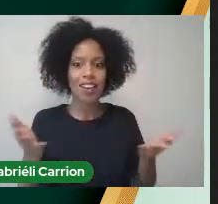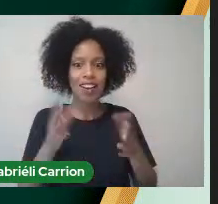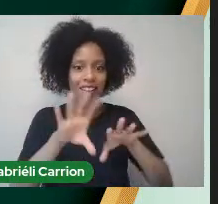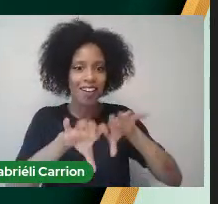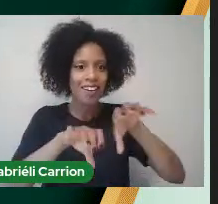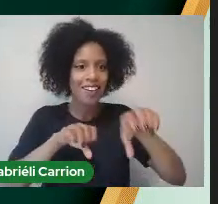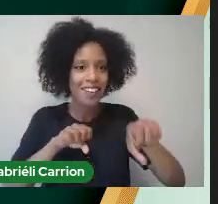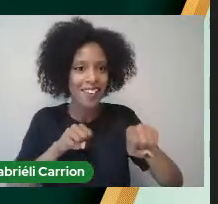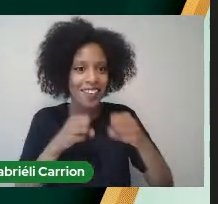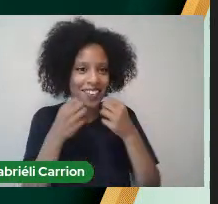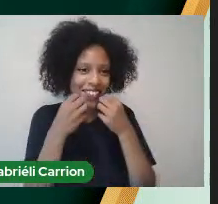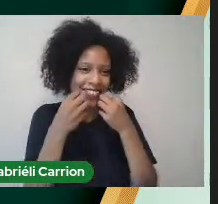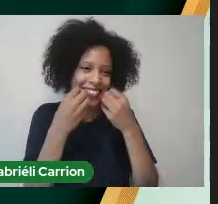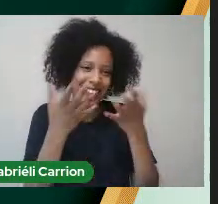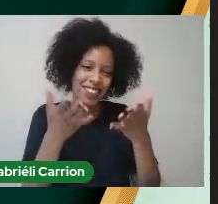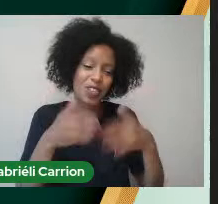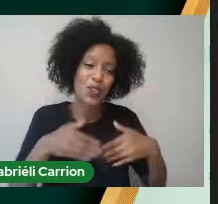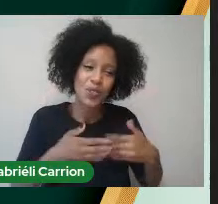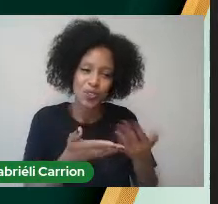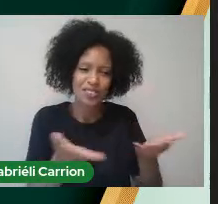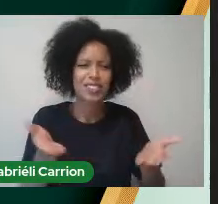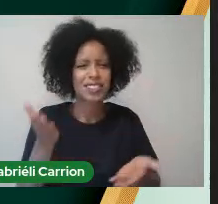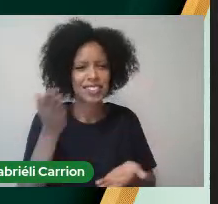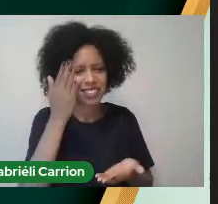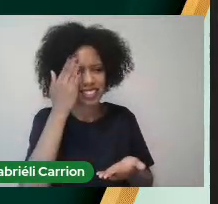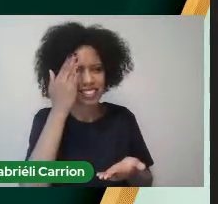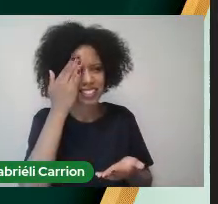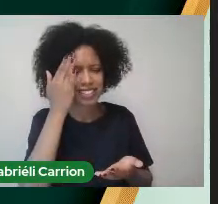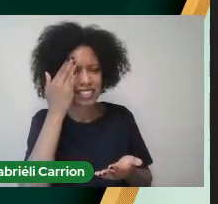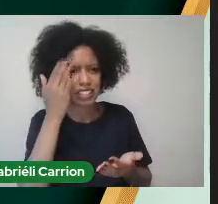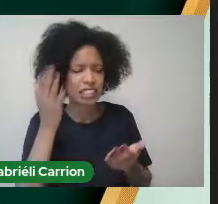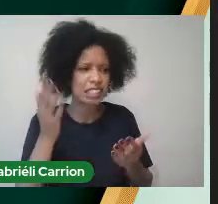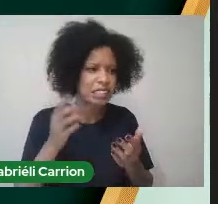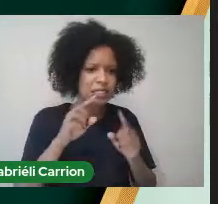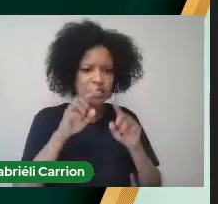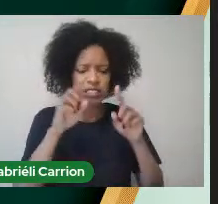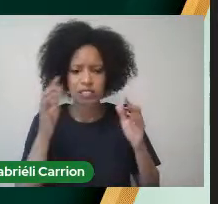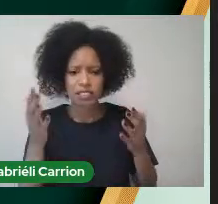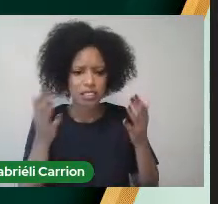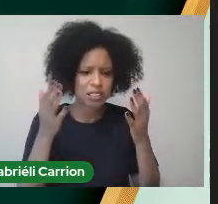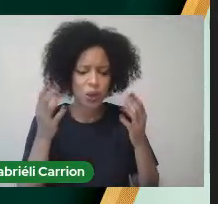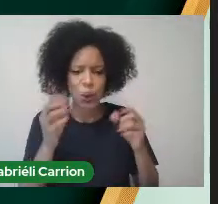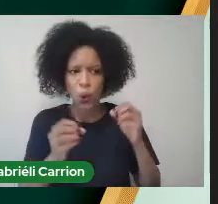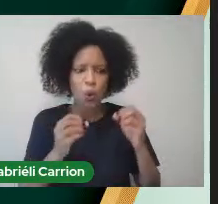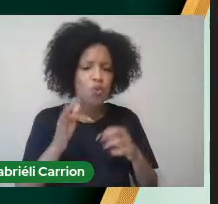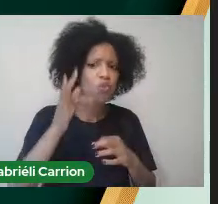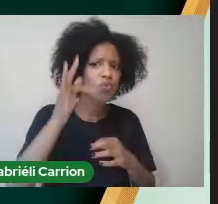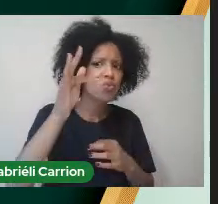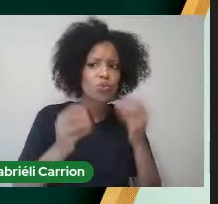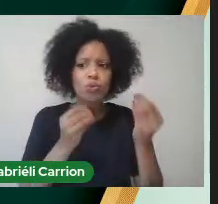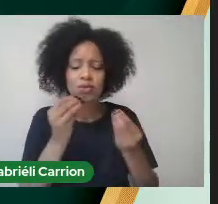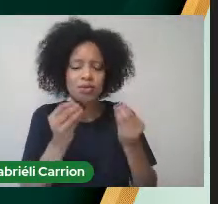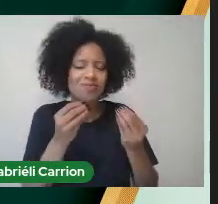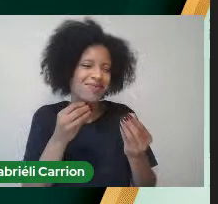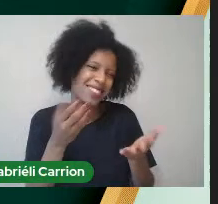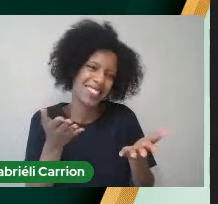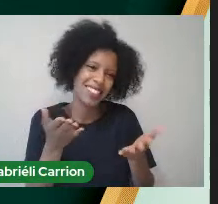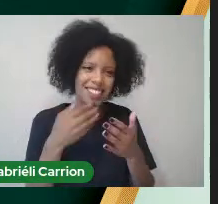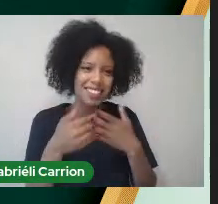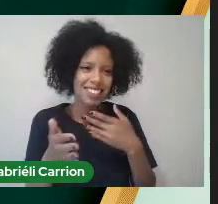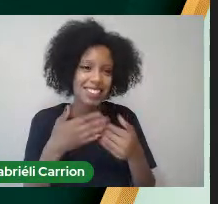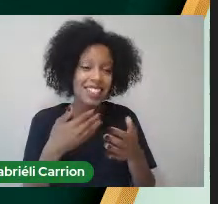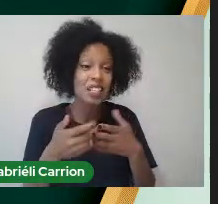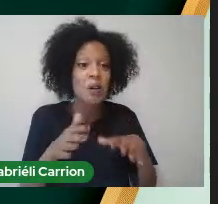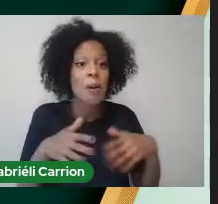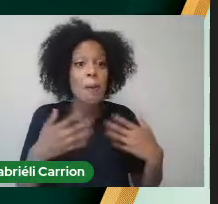Tenho certeza Que muitos De nós Estão com a incerteza Do que virá Pela frente Mas isso é normal E que